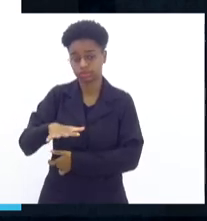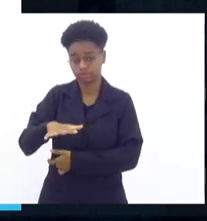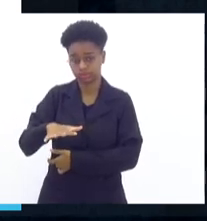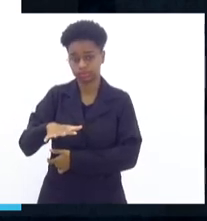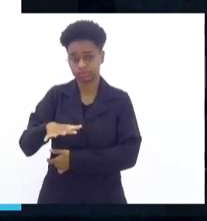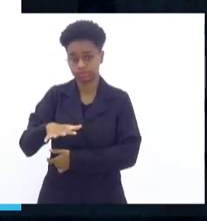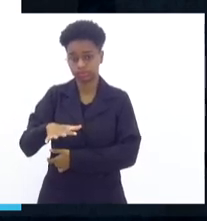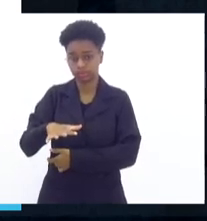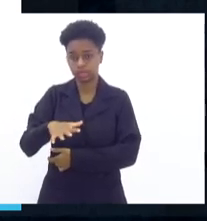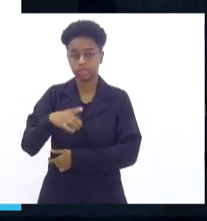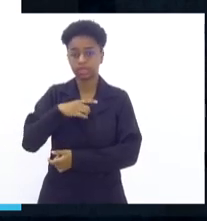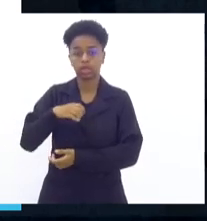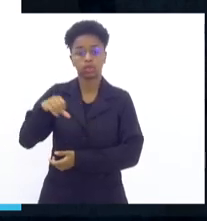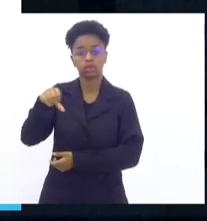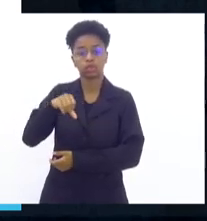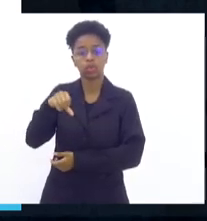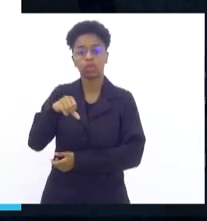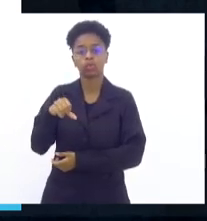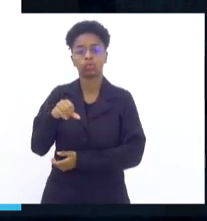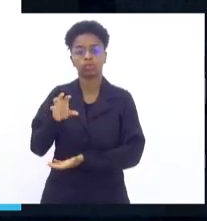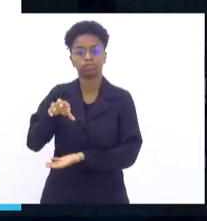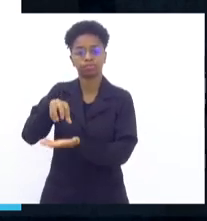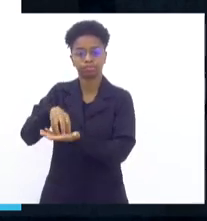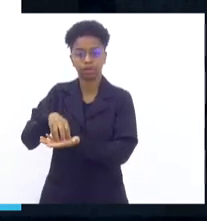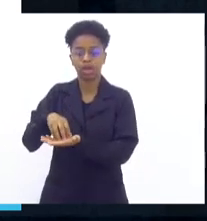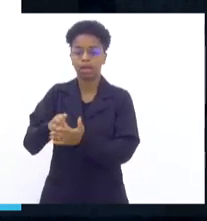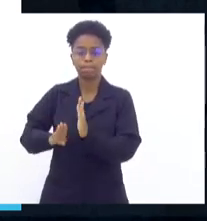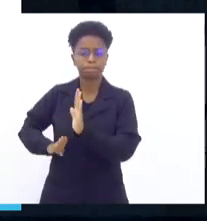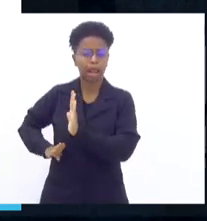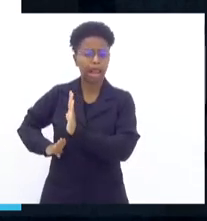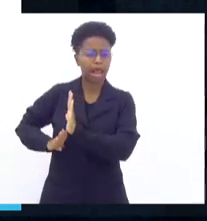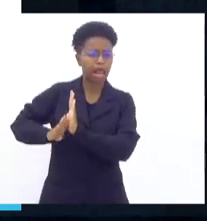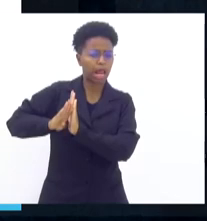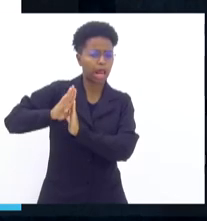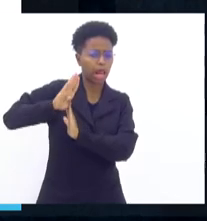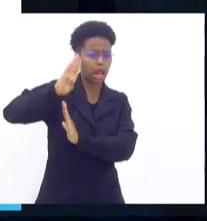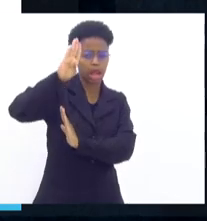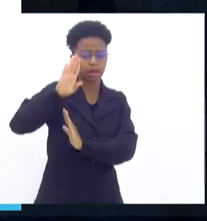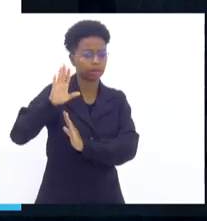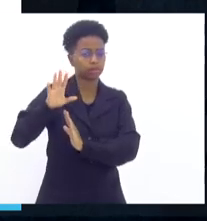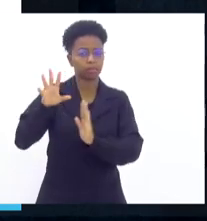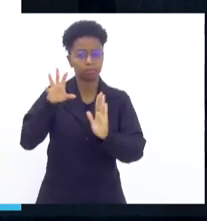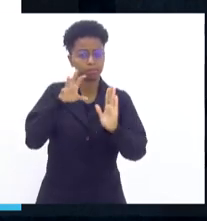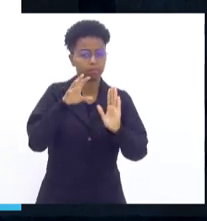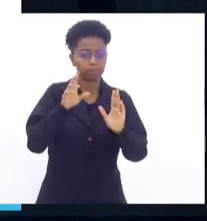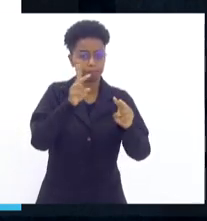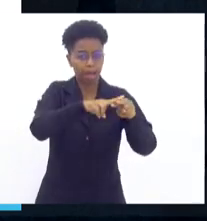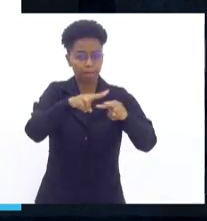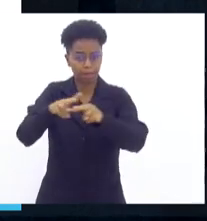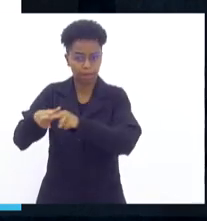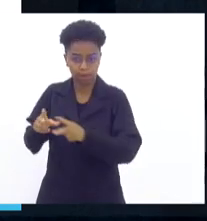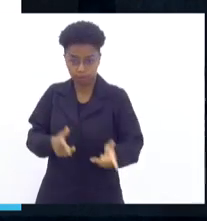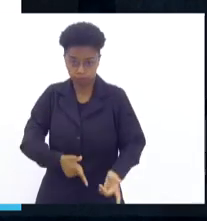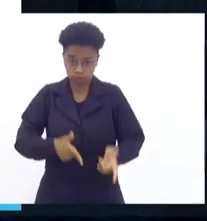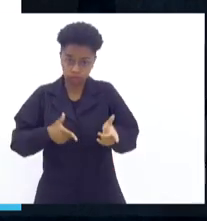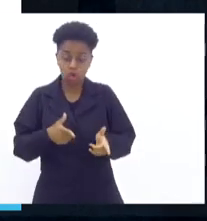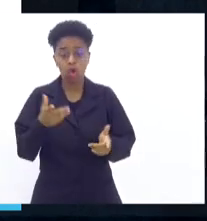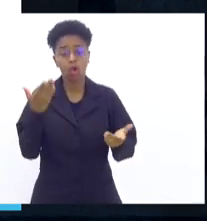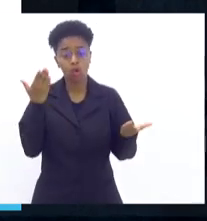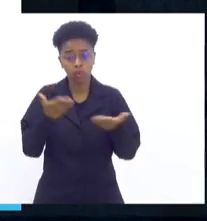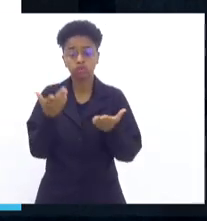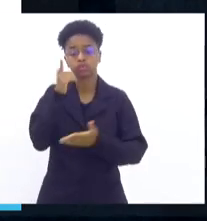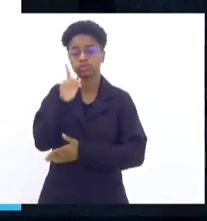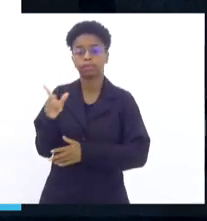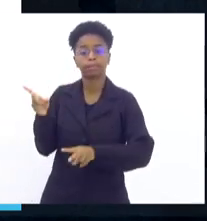o 9º Batalhão, ele bateu o recorde em toda a sua história de apreensão de fuzil. Com o fuzil de hoje, chegamos a 25